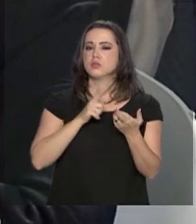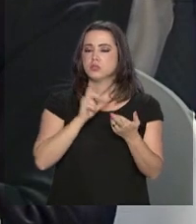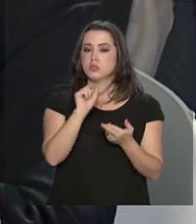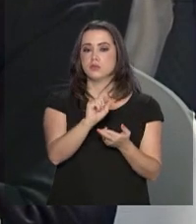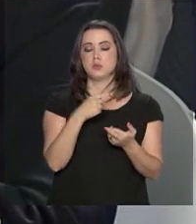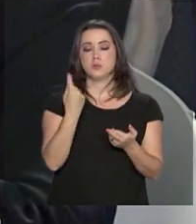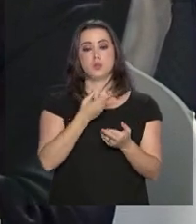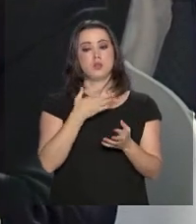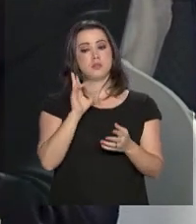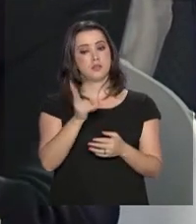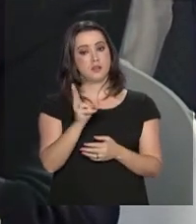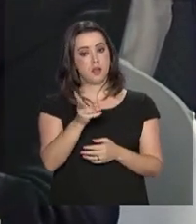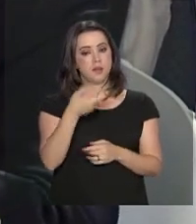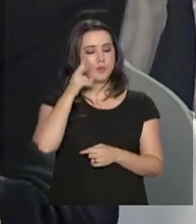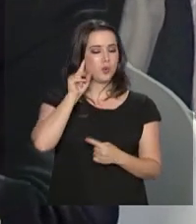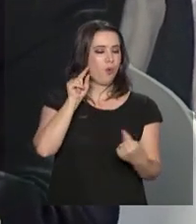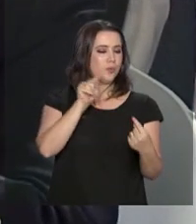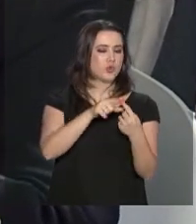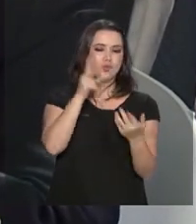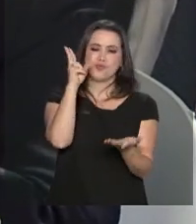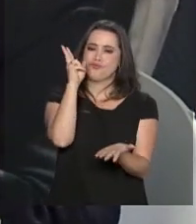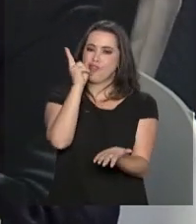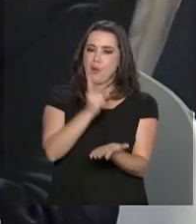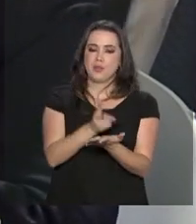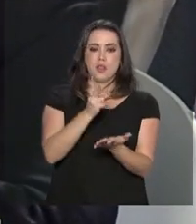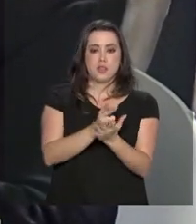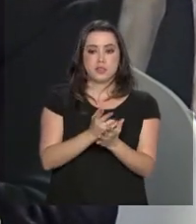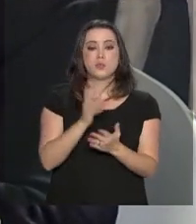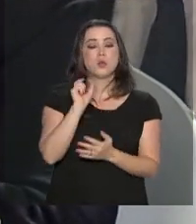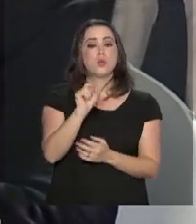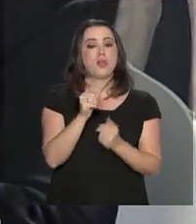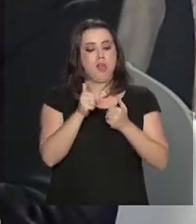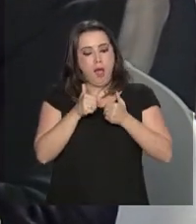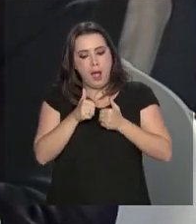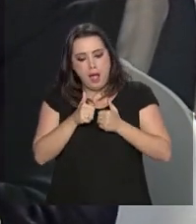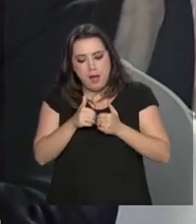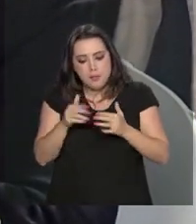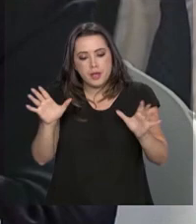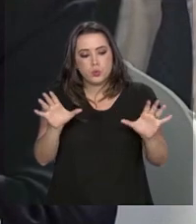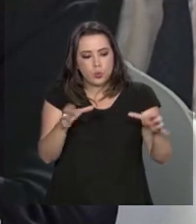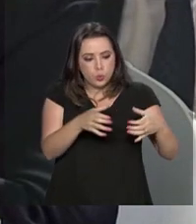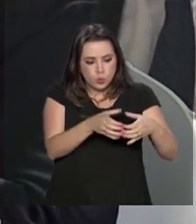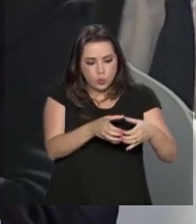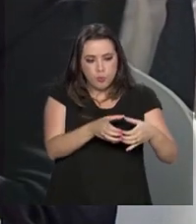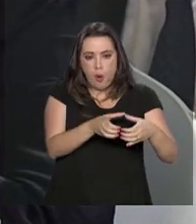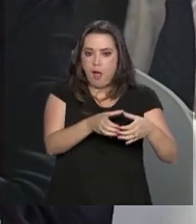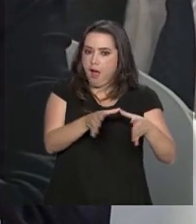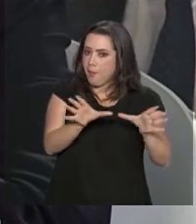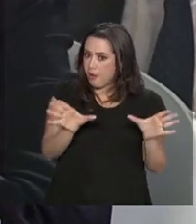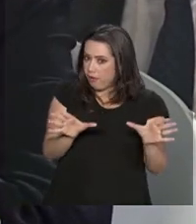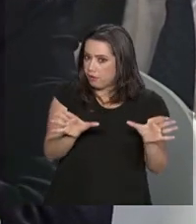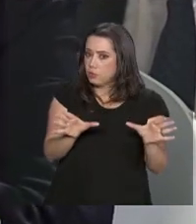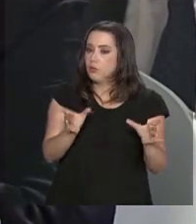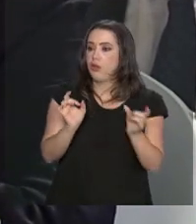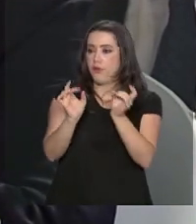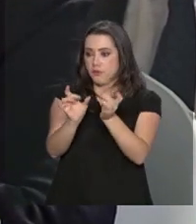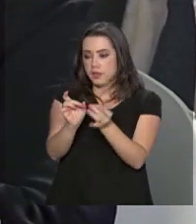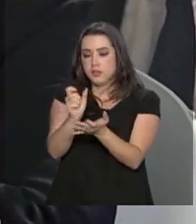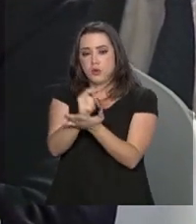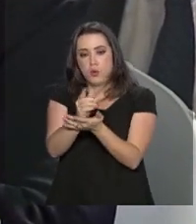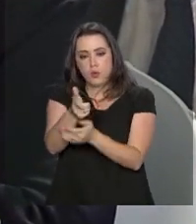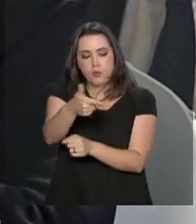nós compartilhamos uma visão, essa visão do Mercosul aberta. Portanto, lançamos ou revigoramos